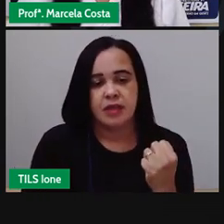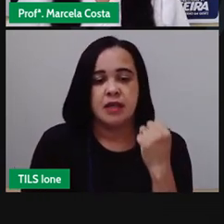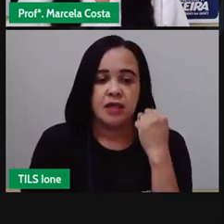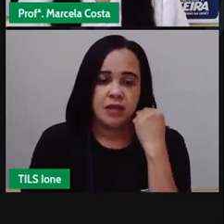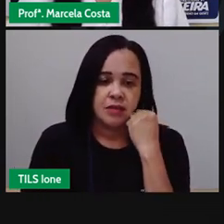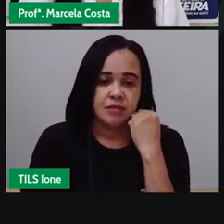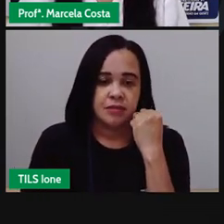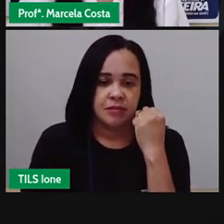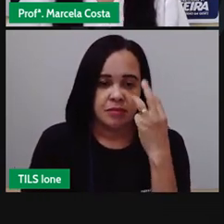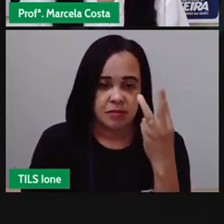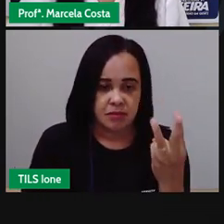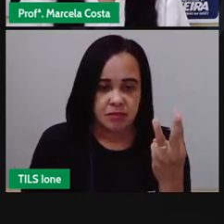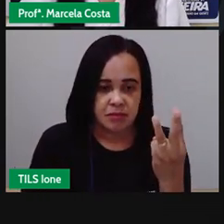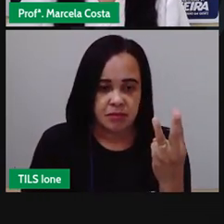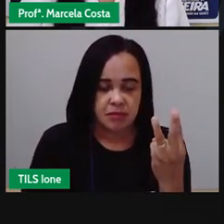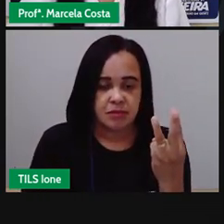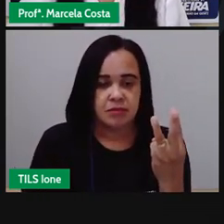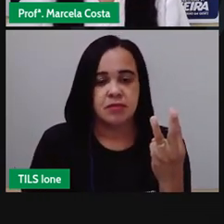então três